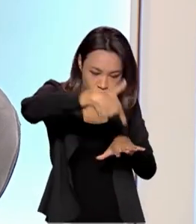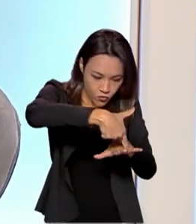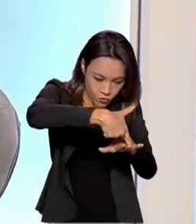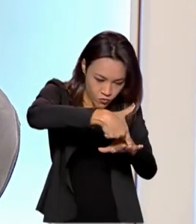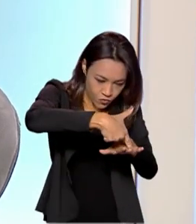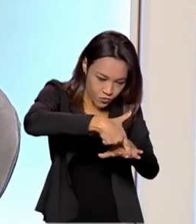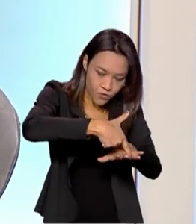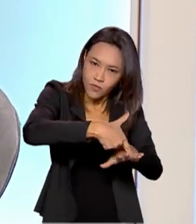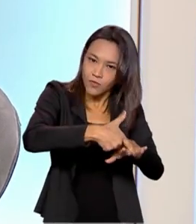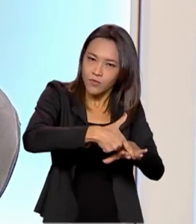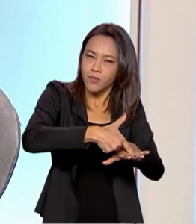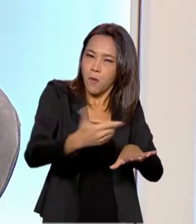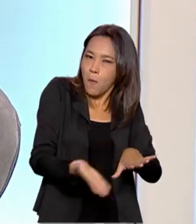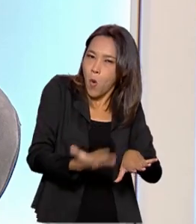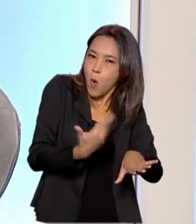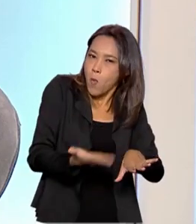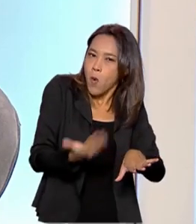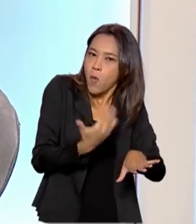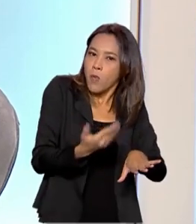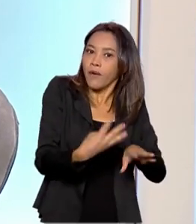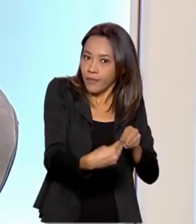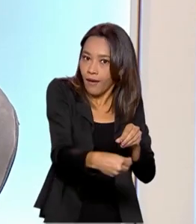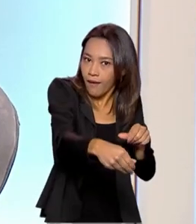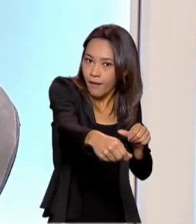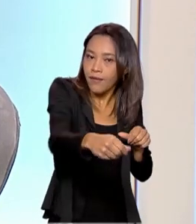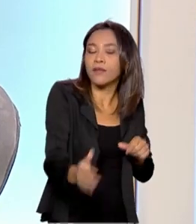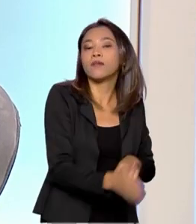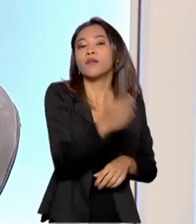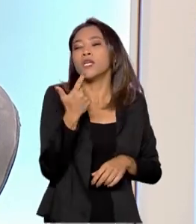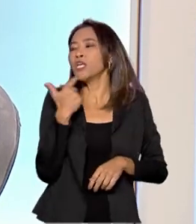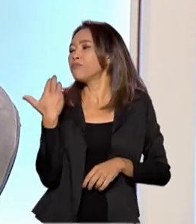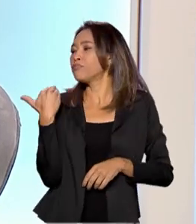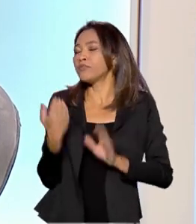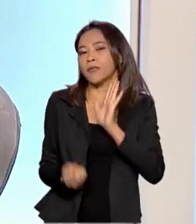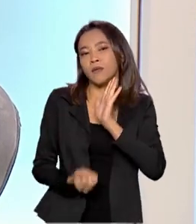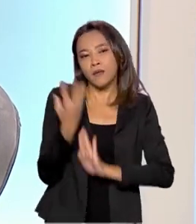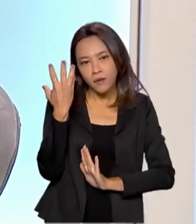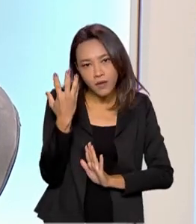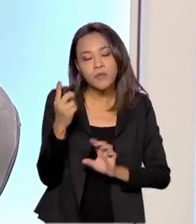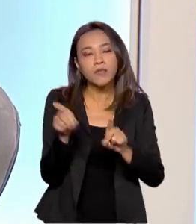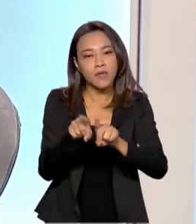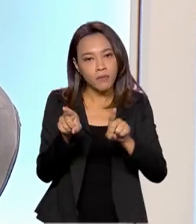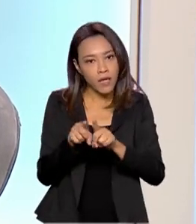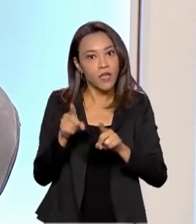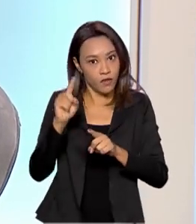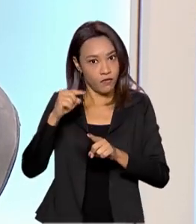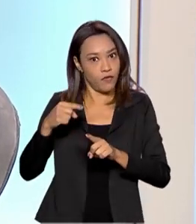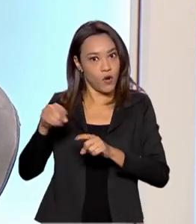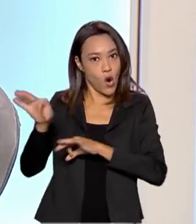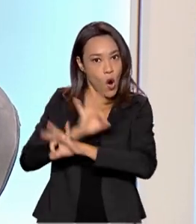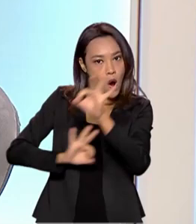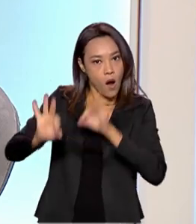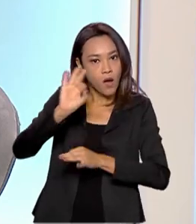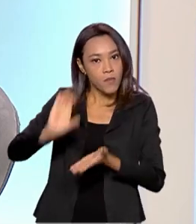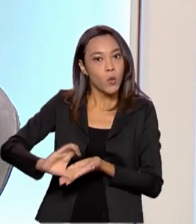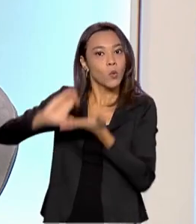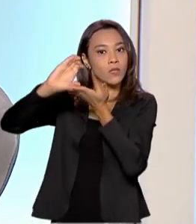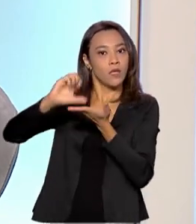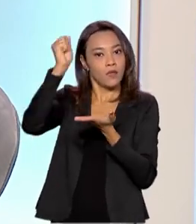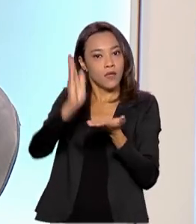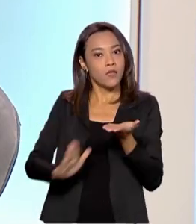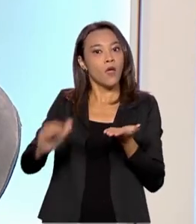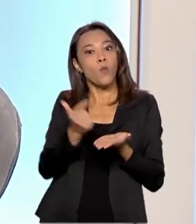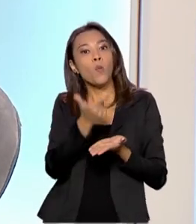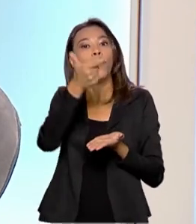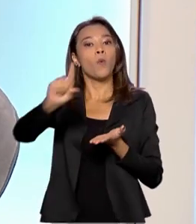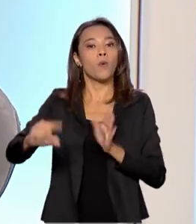incentivar essa produção em terra. E criamos recentemente, também instituído pelo Conselho Nacional de Política Energética, um outro